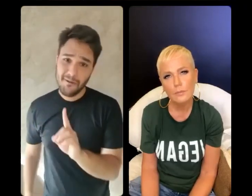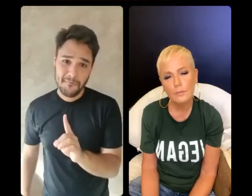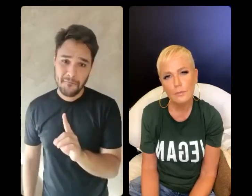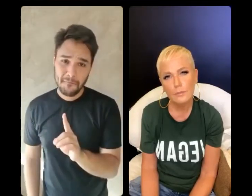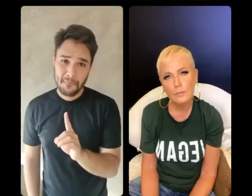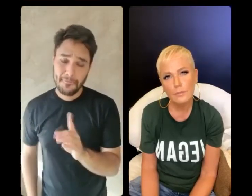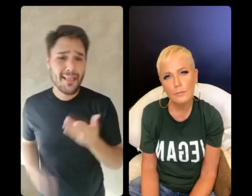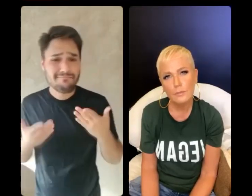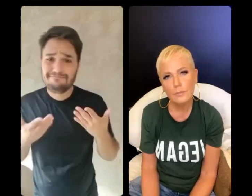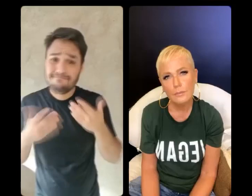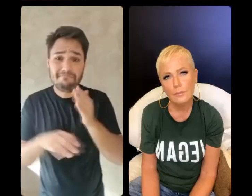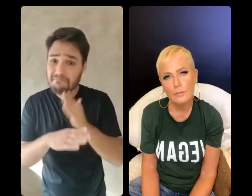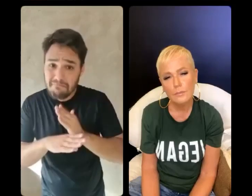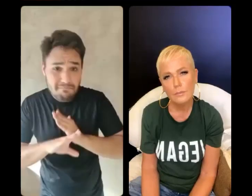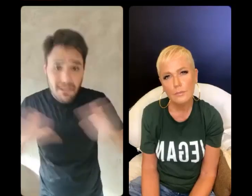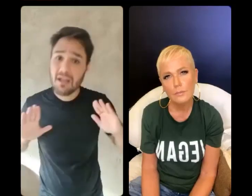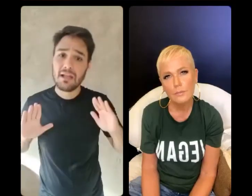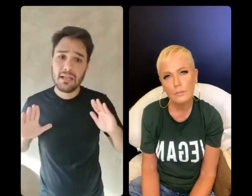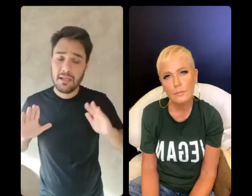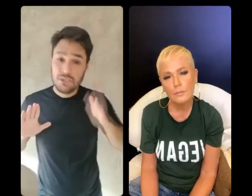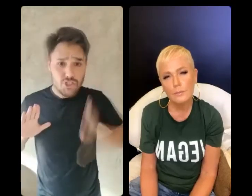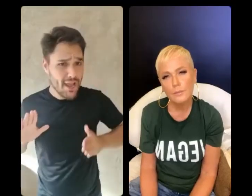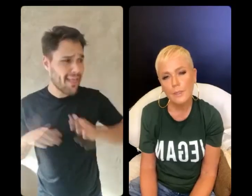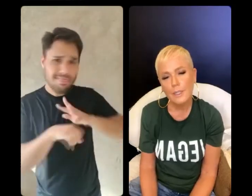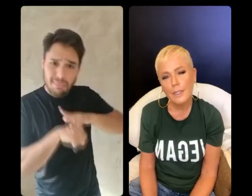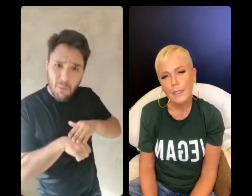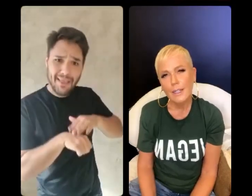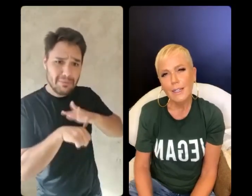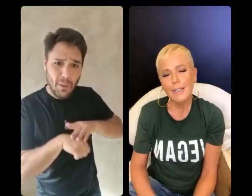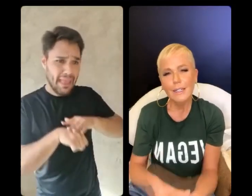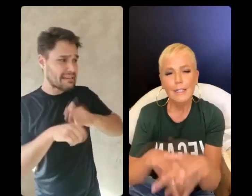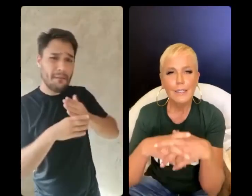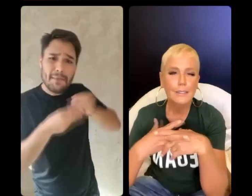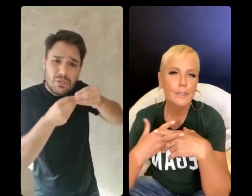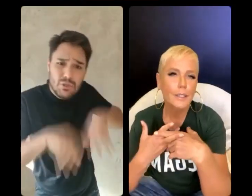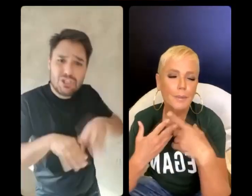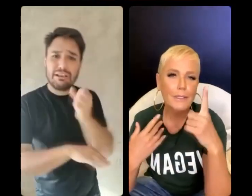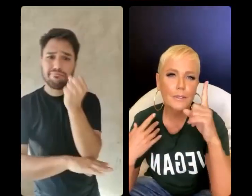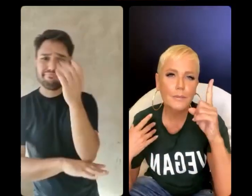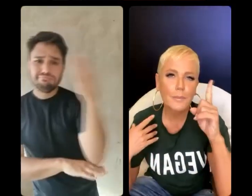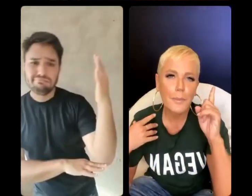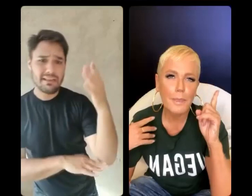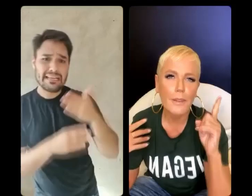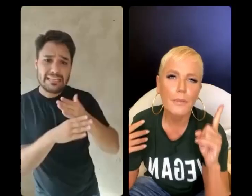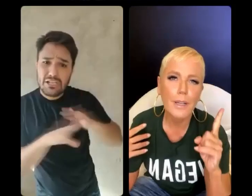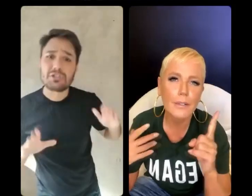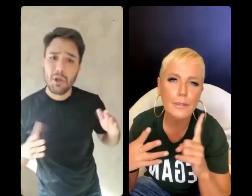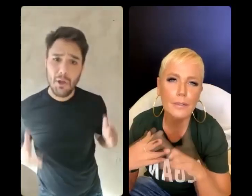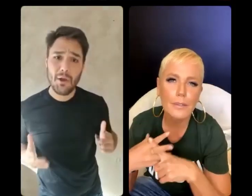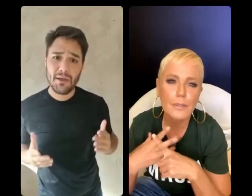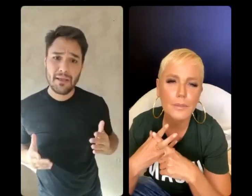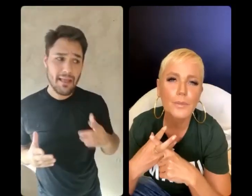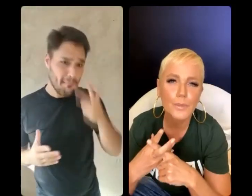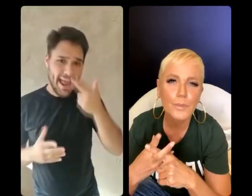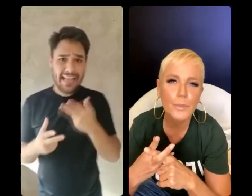chega, já deu, a gente viu, está a doença, devasta o meio ambiente, destrói, está ligado aí com escravidão